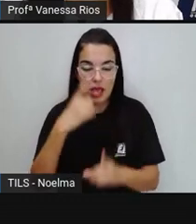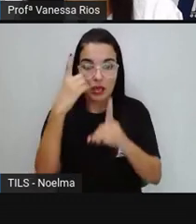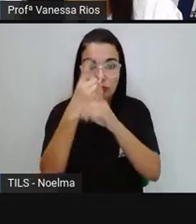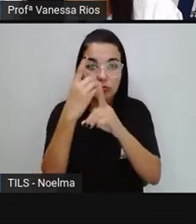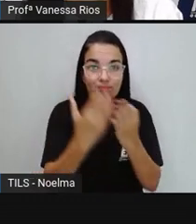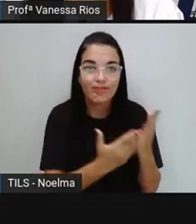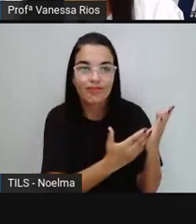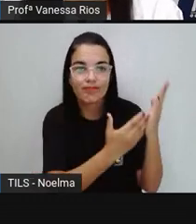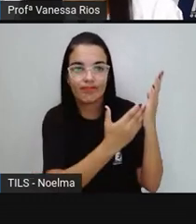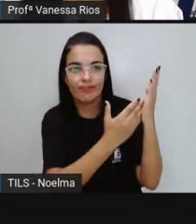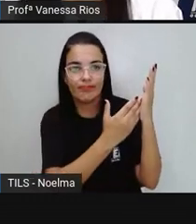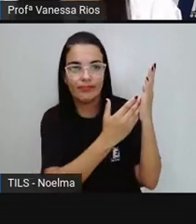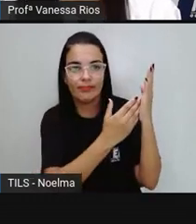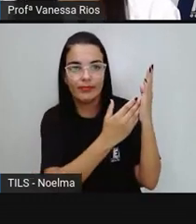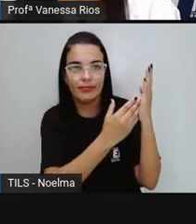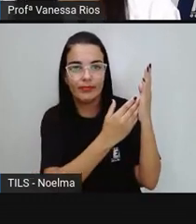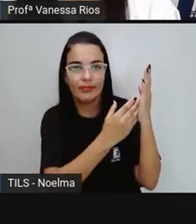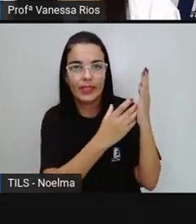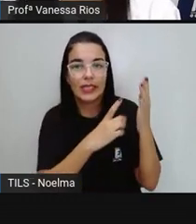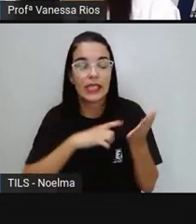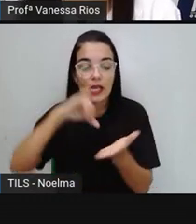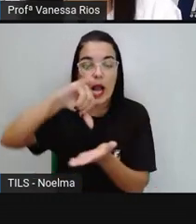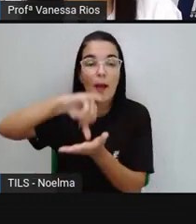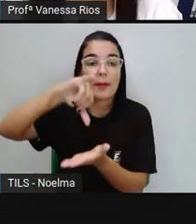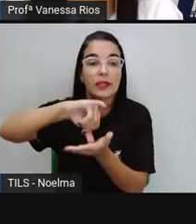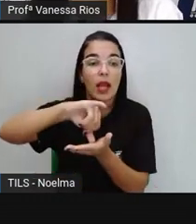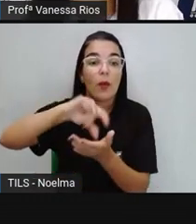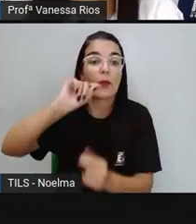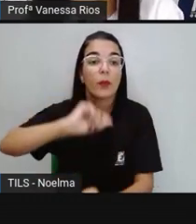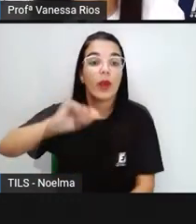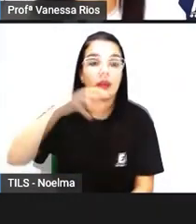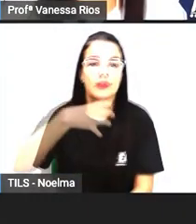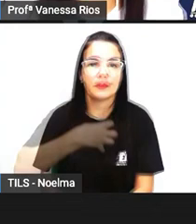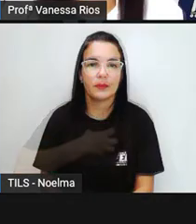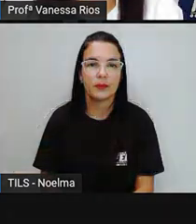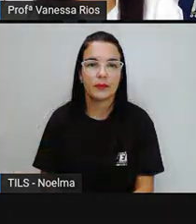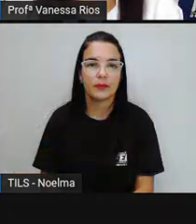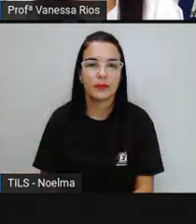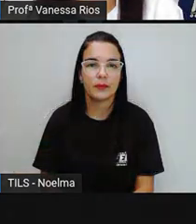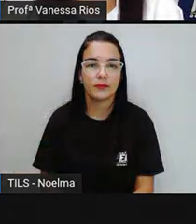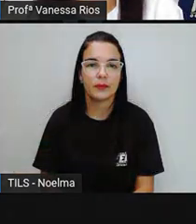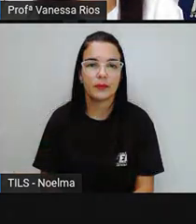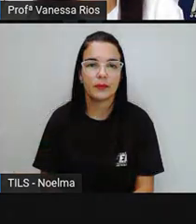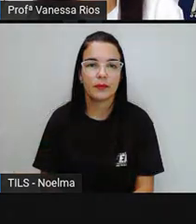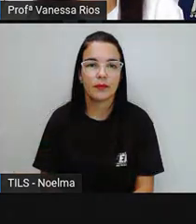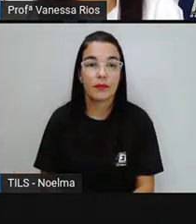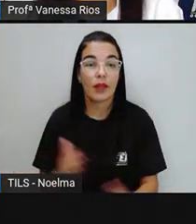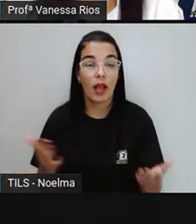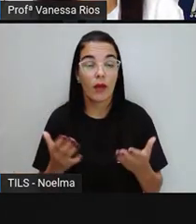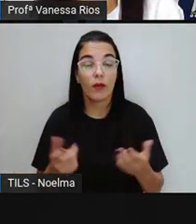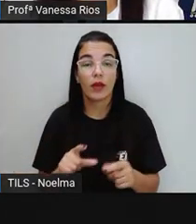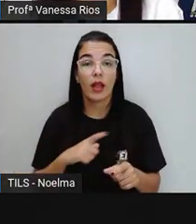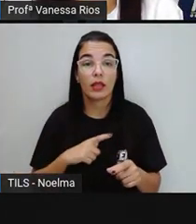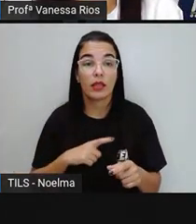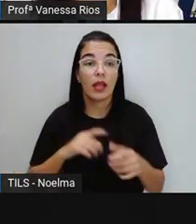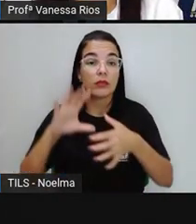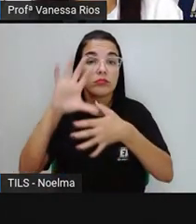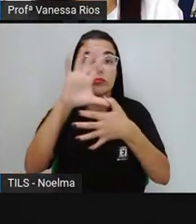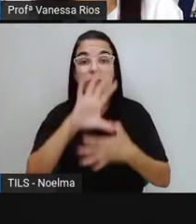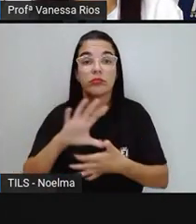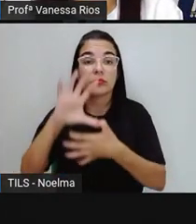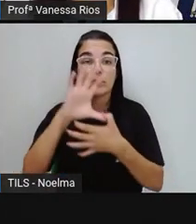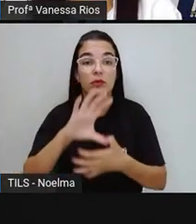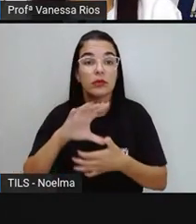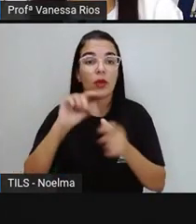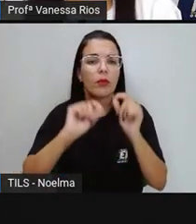aqui. E tem como capital Salvador. E agora a gente observa a região